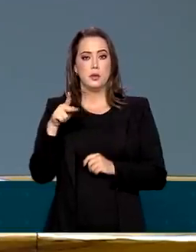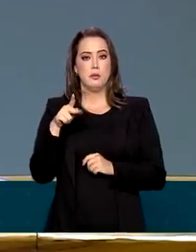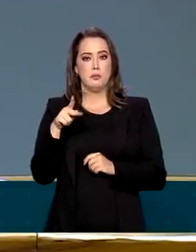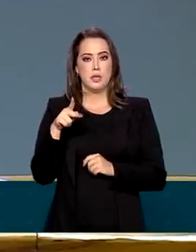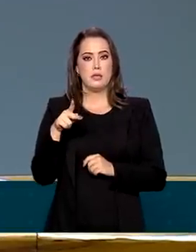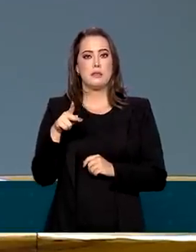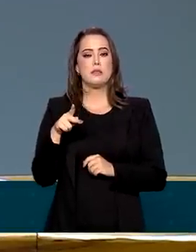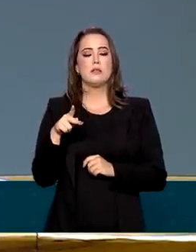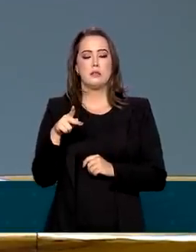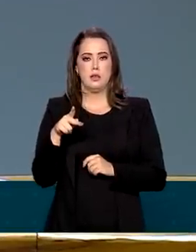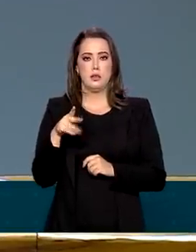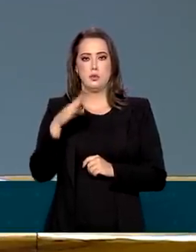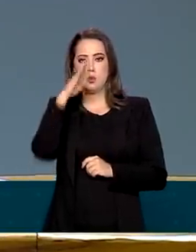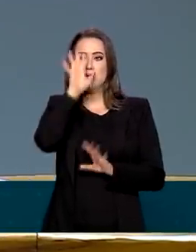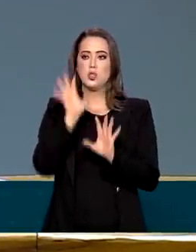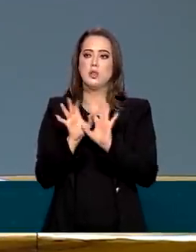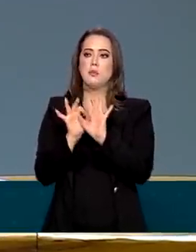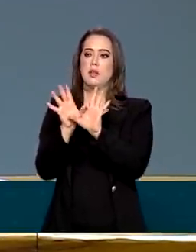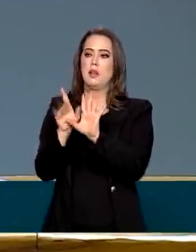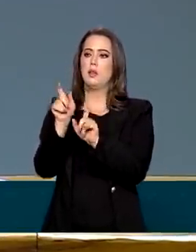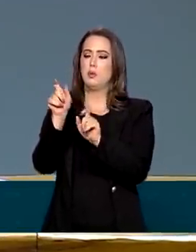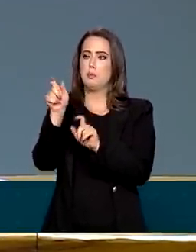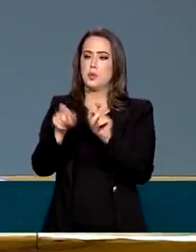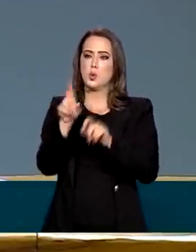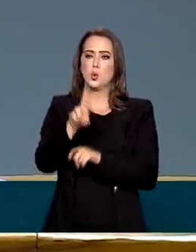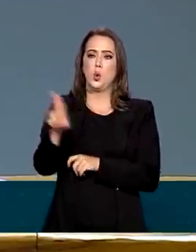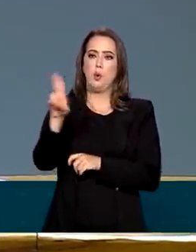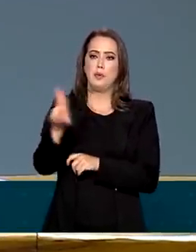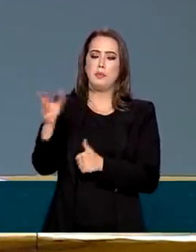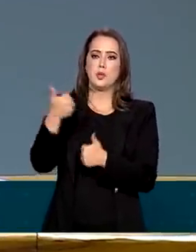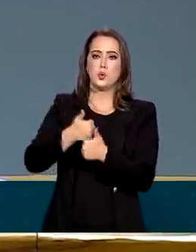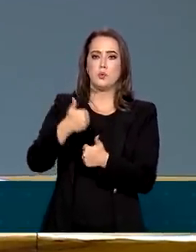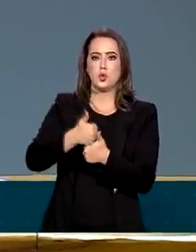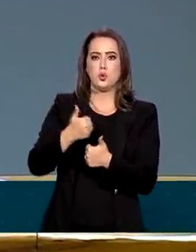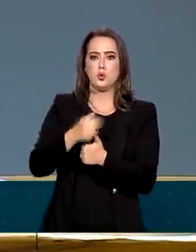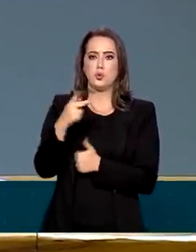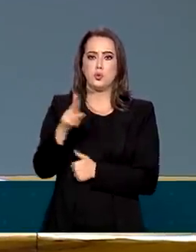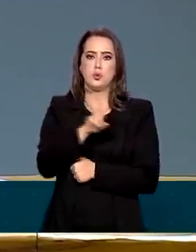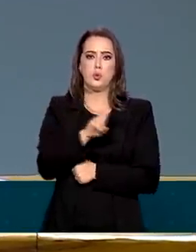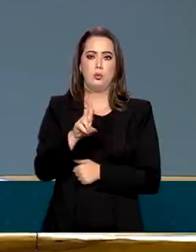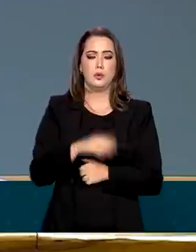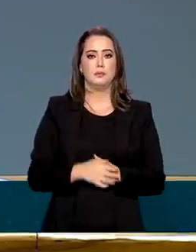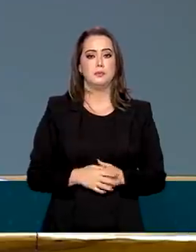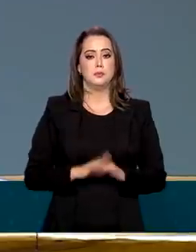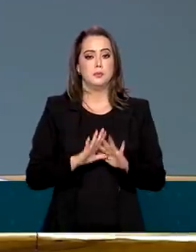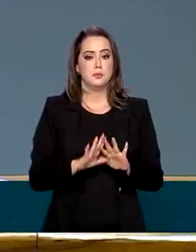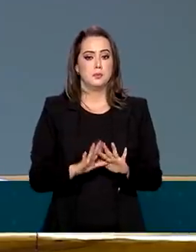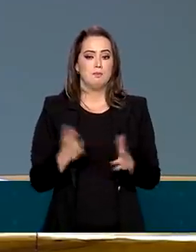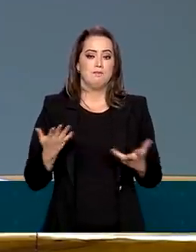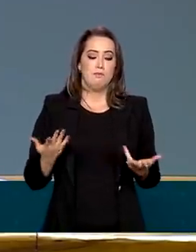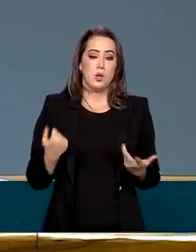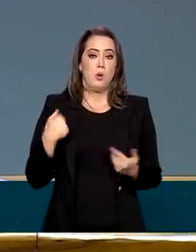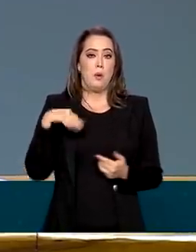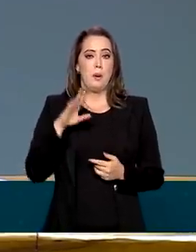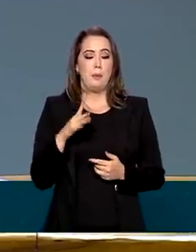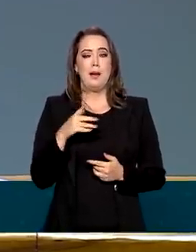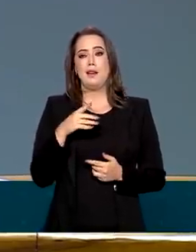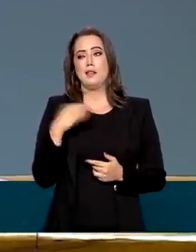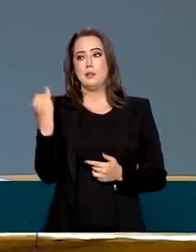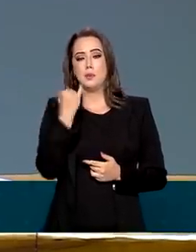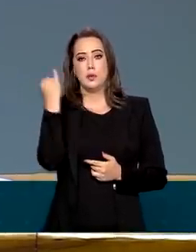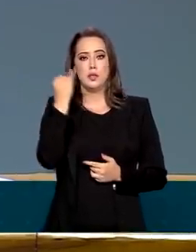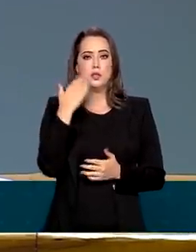a ala política a procurar substitutos para senhor. Bom, a primeira pergunta é seguinte, a coisa mais importante é tirar a incerteza da mesa.